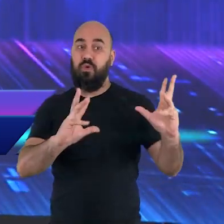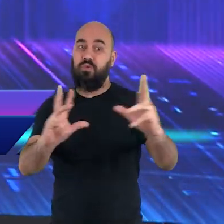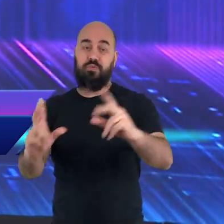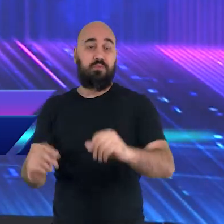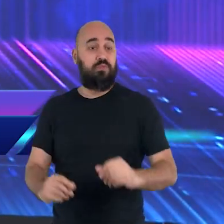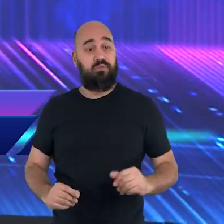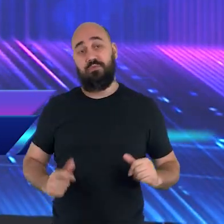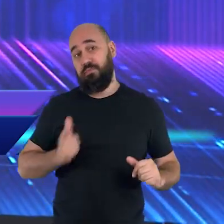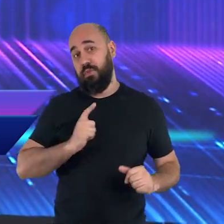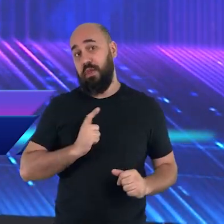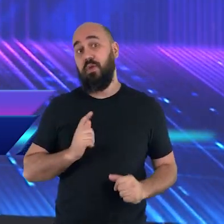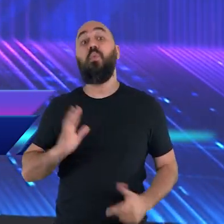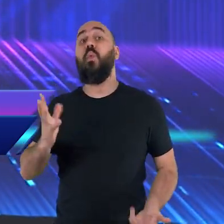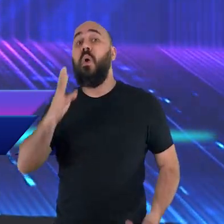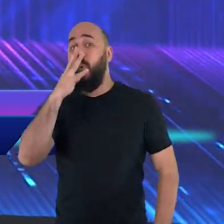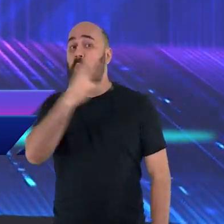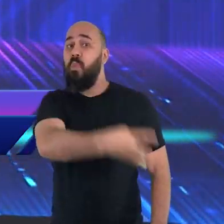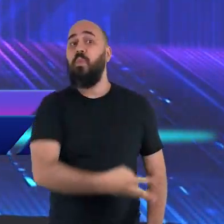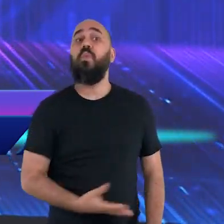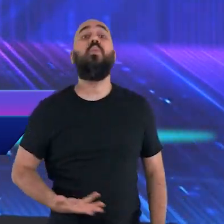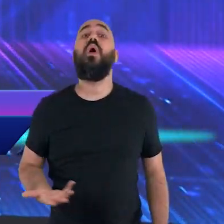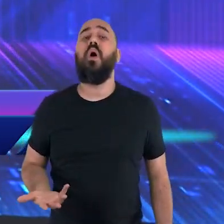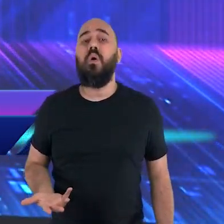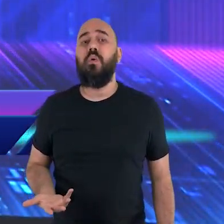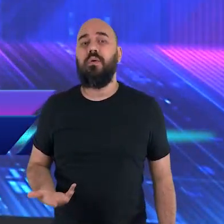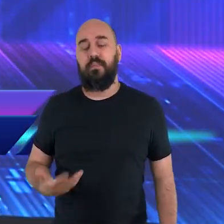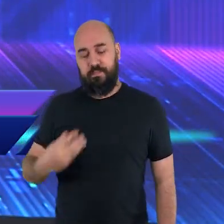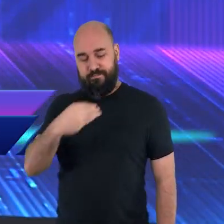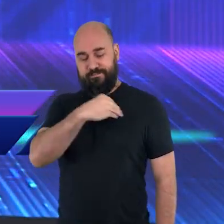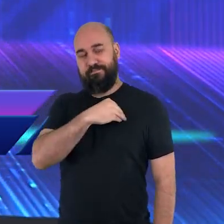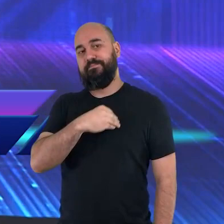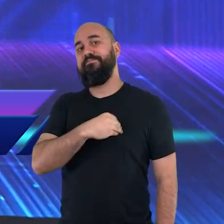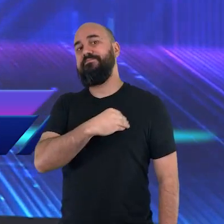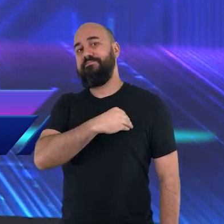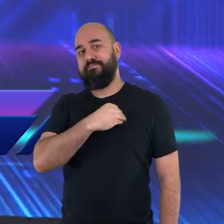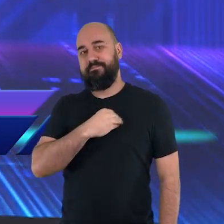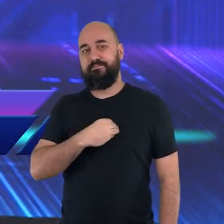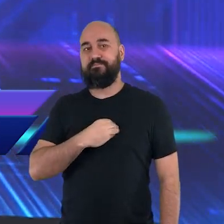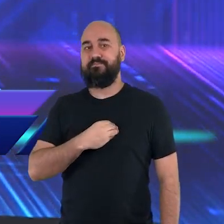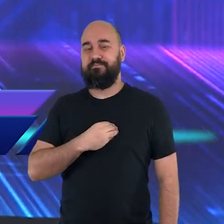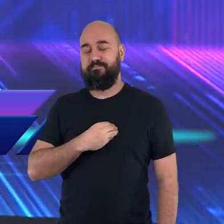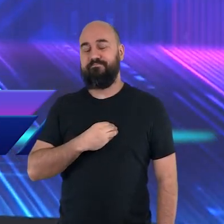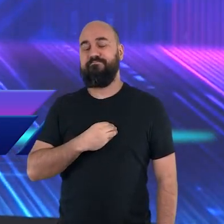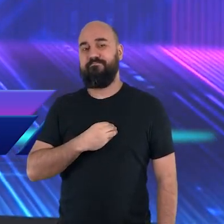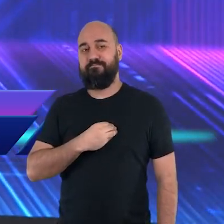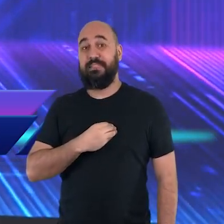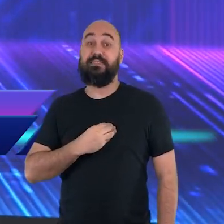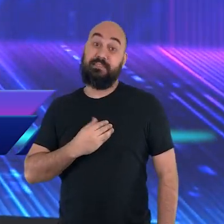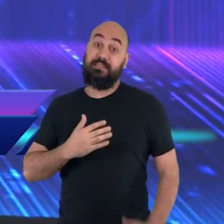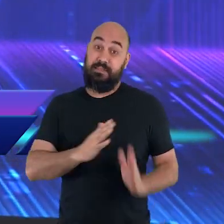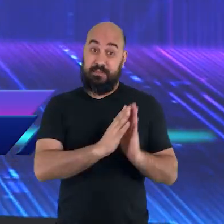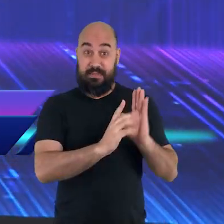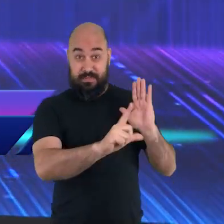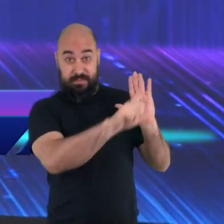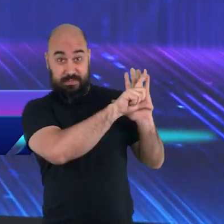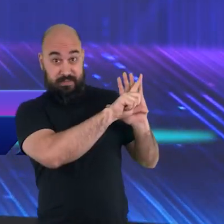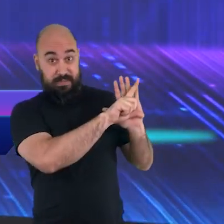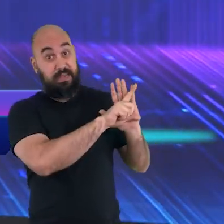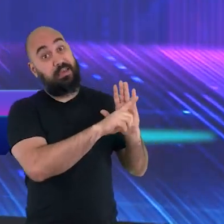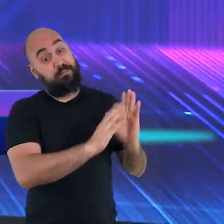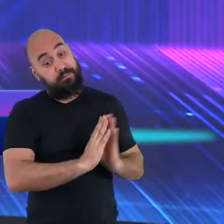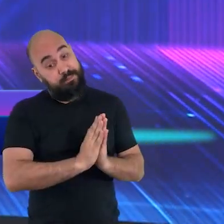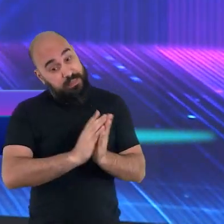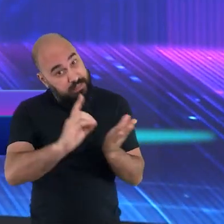Somos pecadores. E a Bíblia diz que o salário do pecado é a morte. Todo mundo que peca